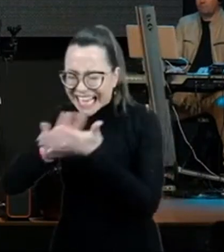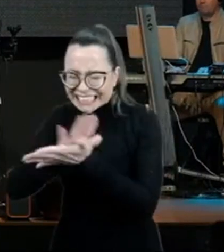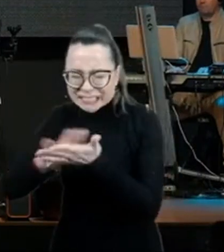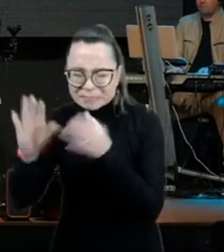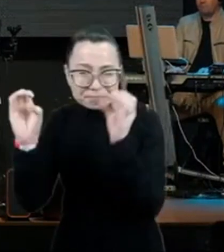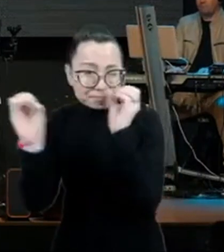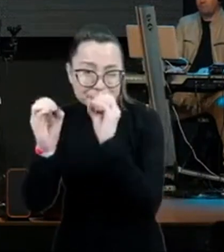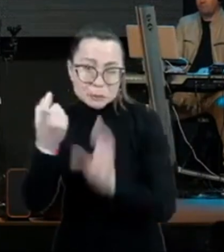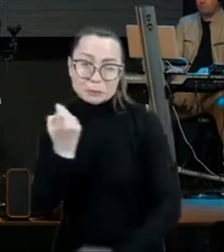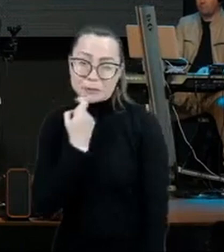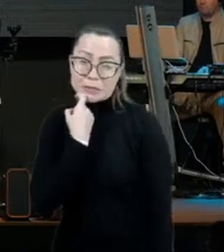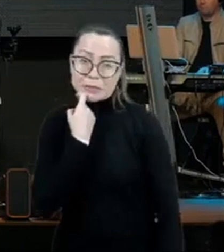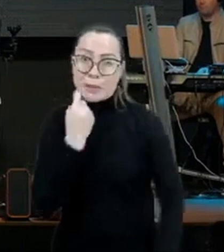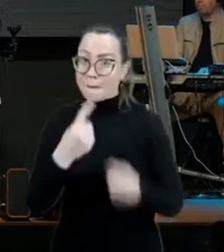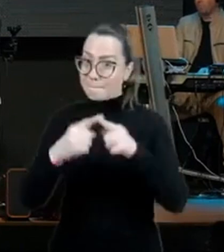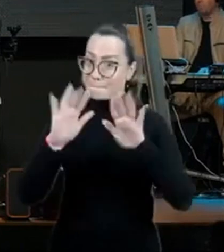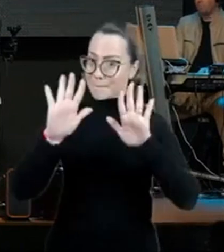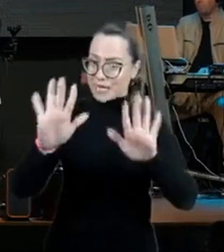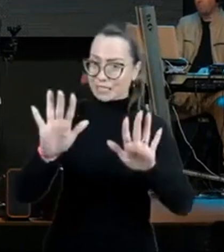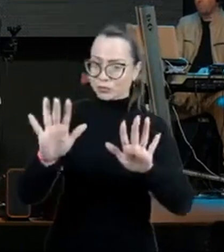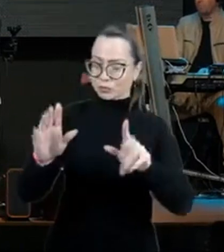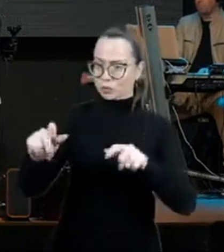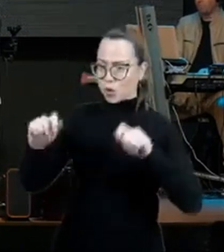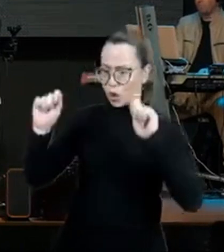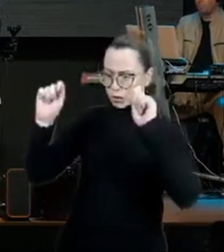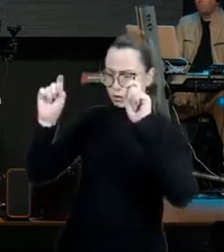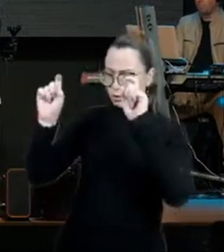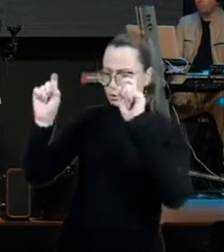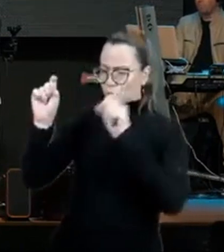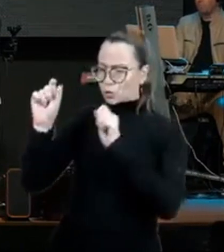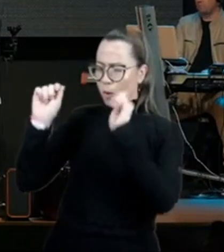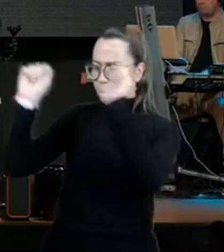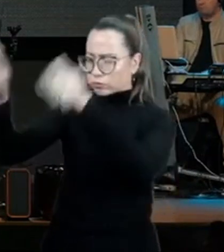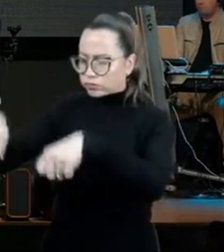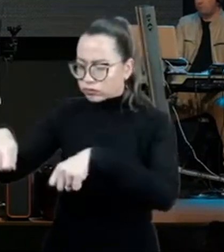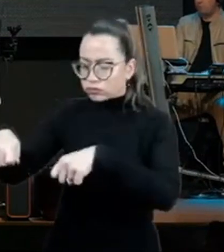Então, quando você estiver prosperando, não ande sozinho,